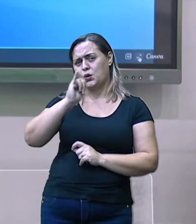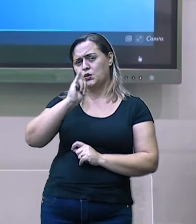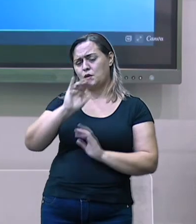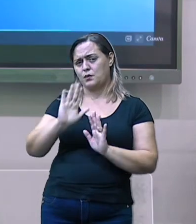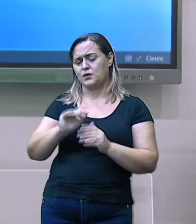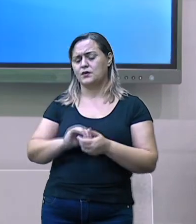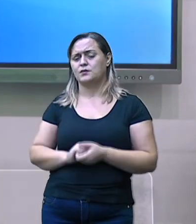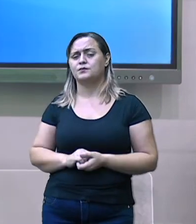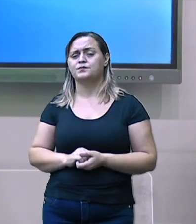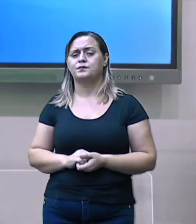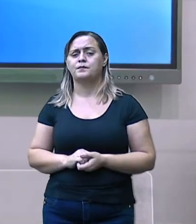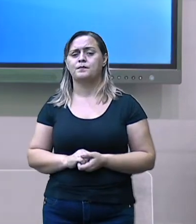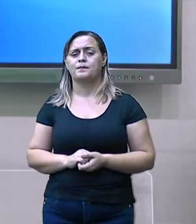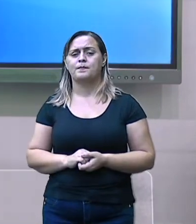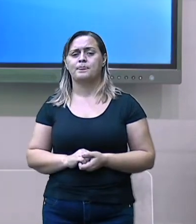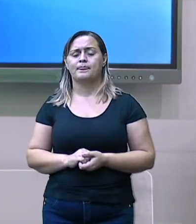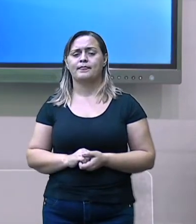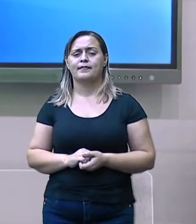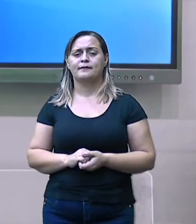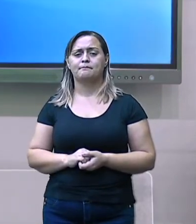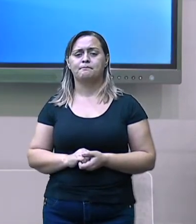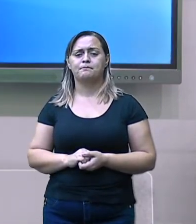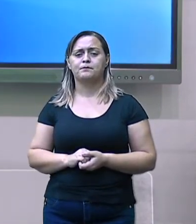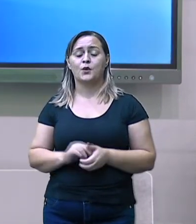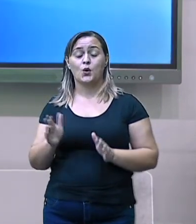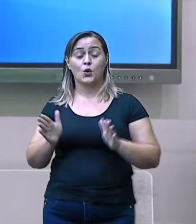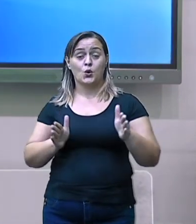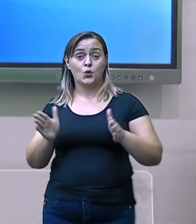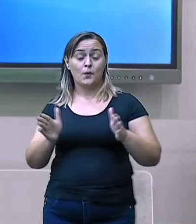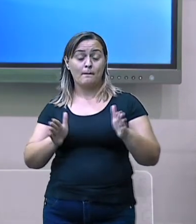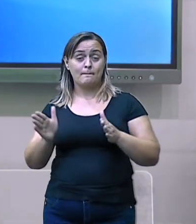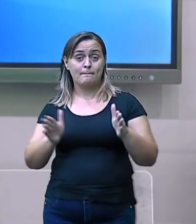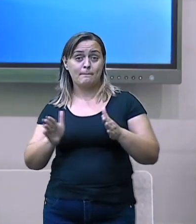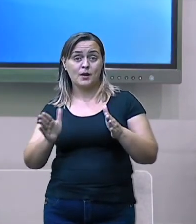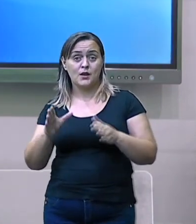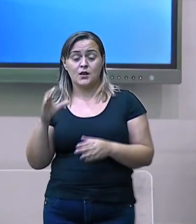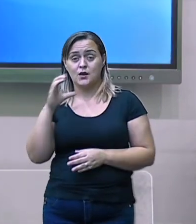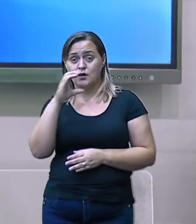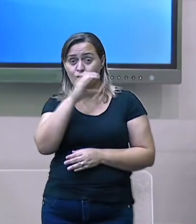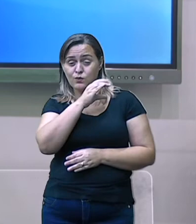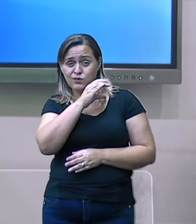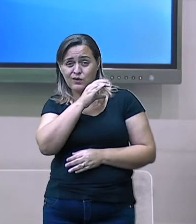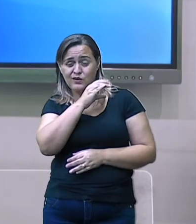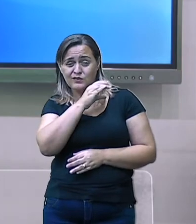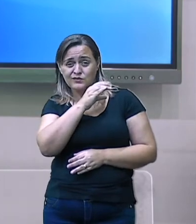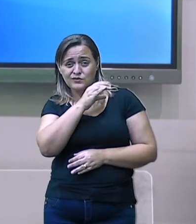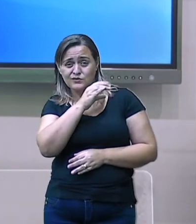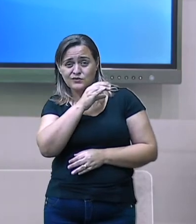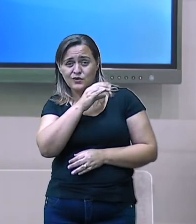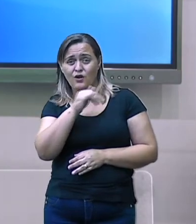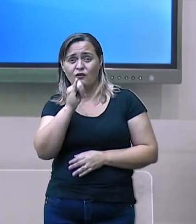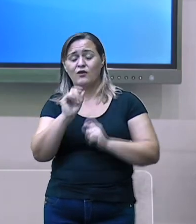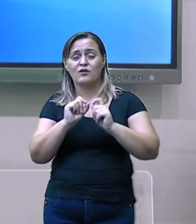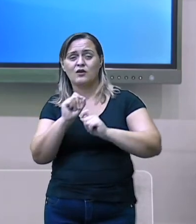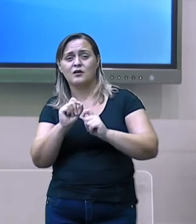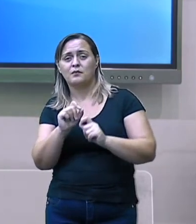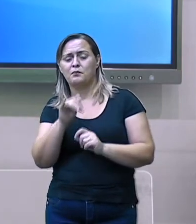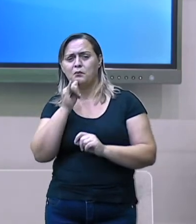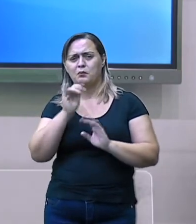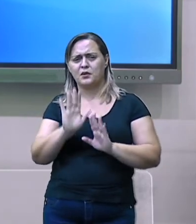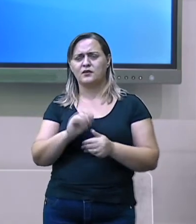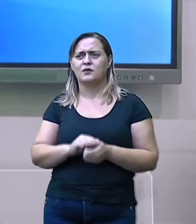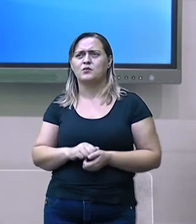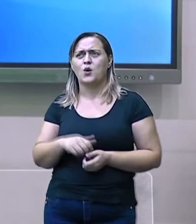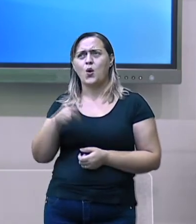exemplo, no verão, opa, estou passando rápido aqui. O dia de ontem foi o dia com as